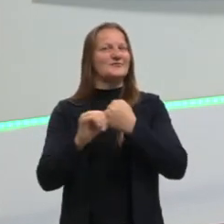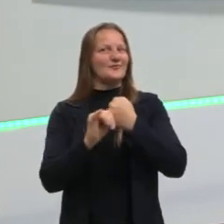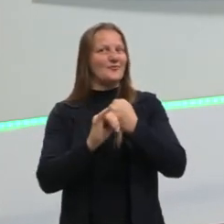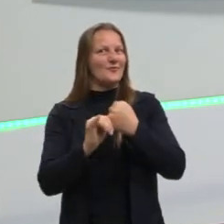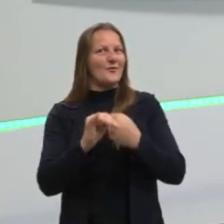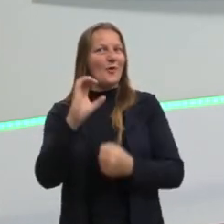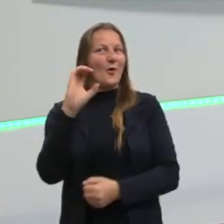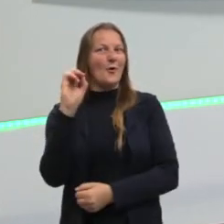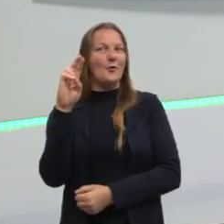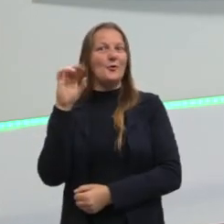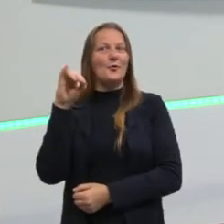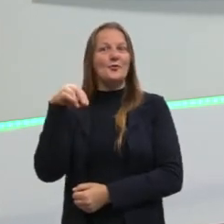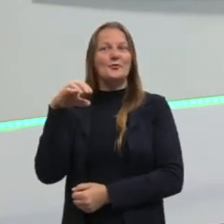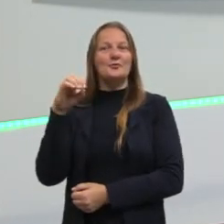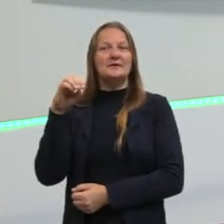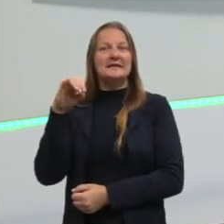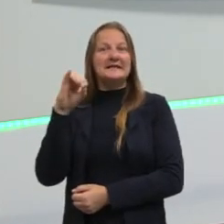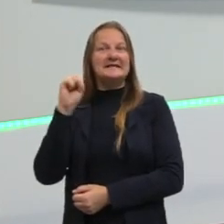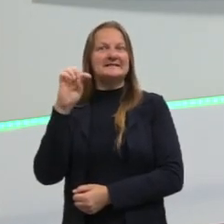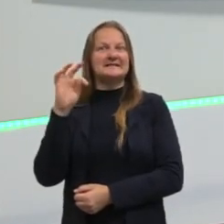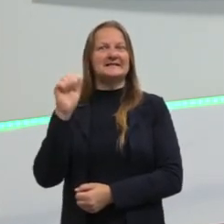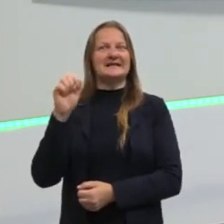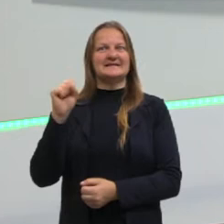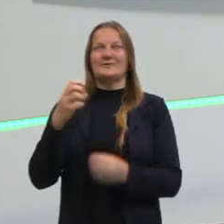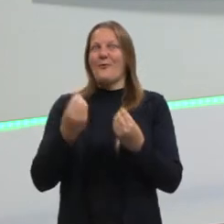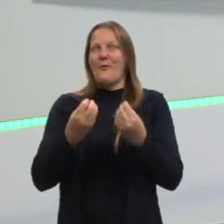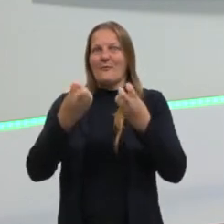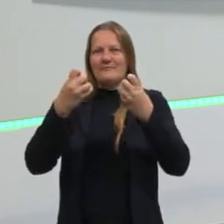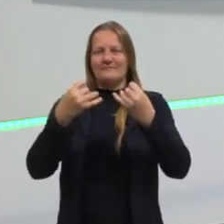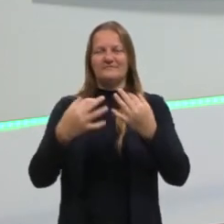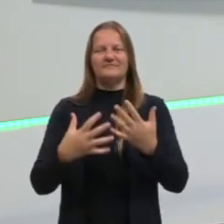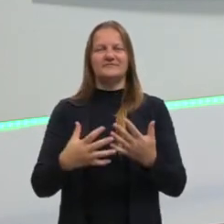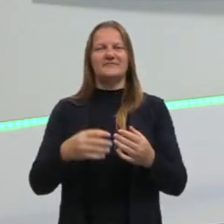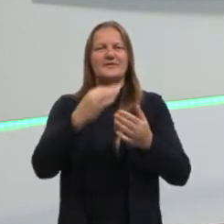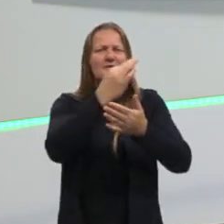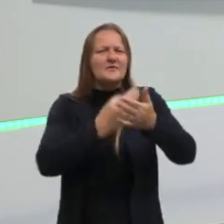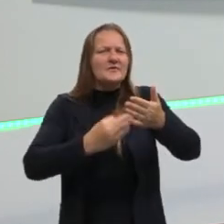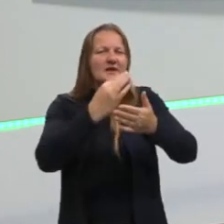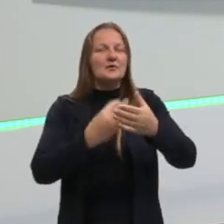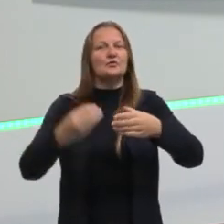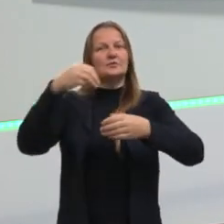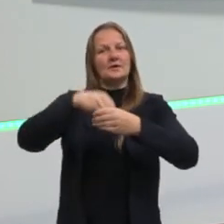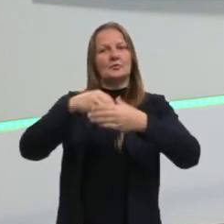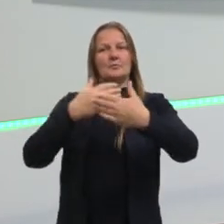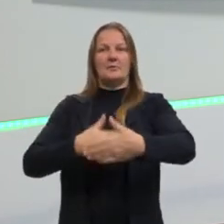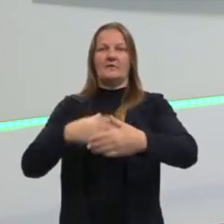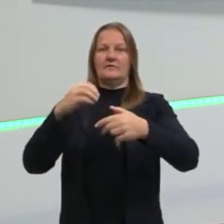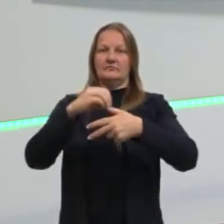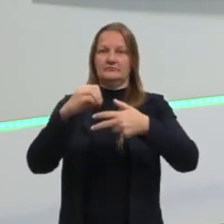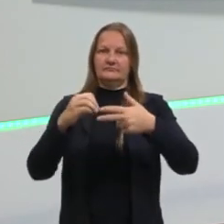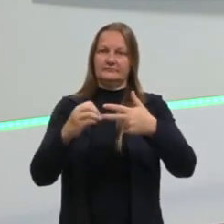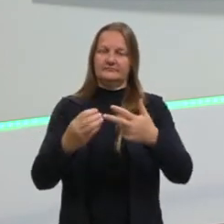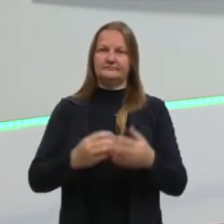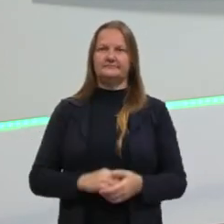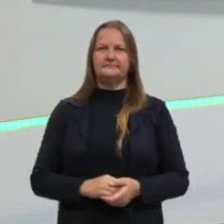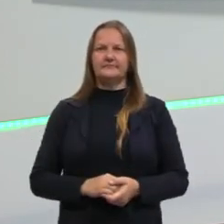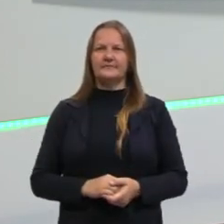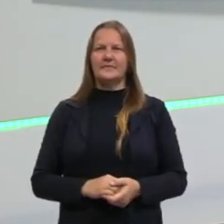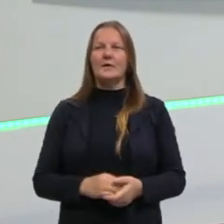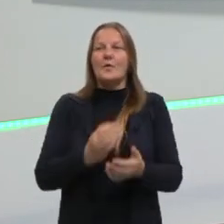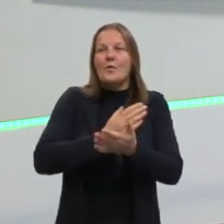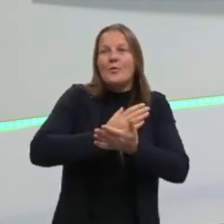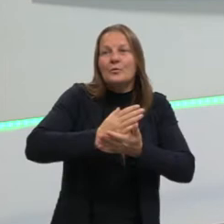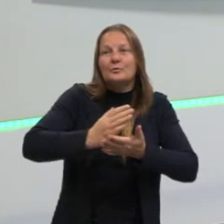daí então poder entender como é que essas crônicas, esses textos vão aparecer lá nas questões do Enem. Para